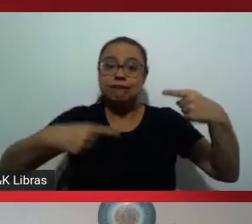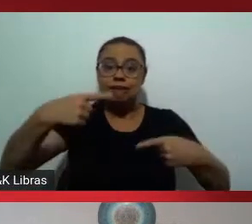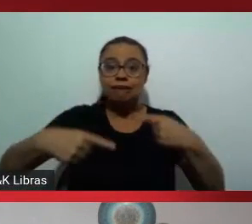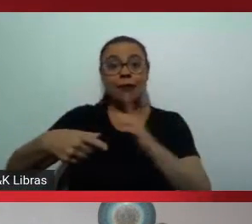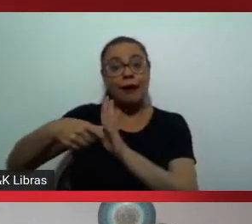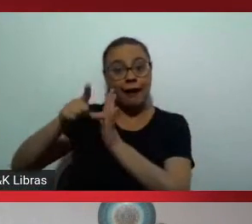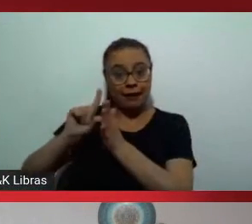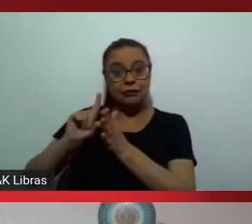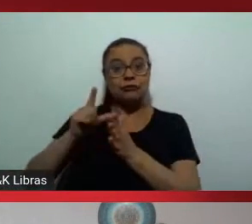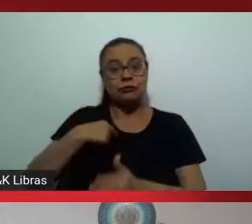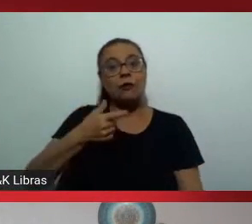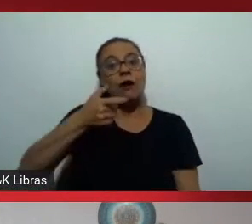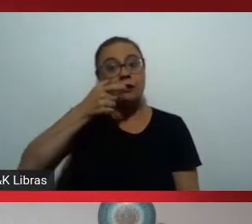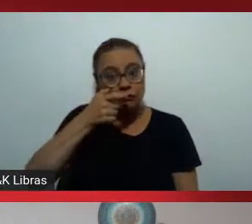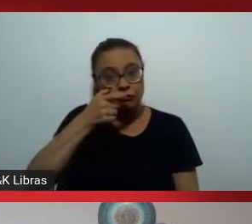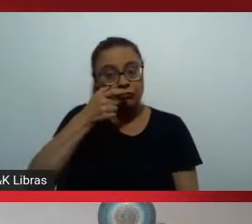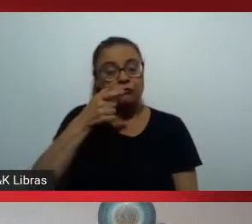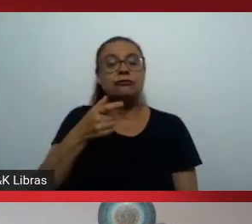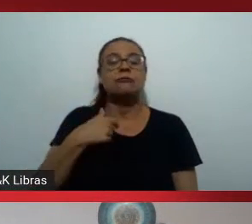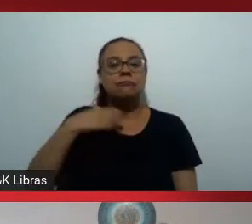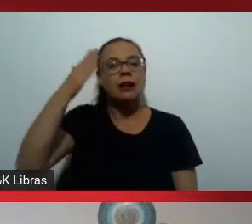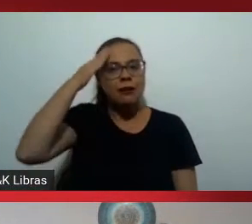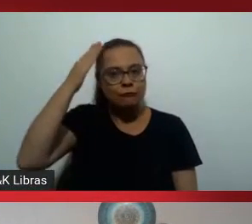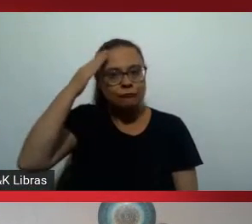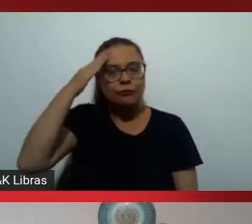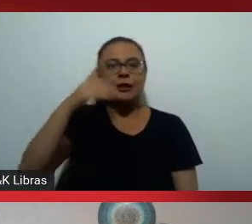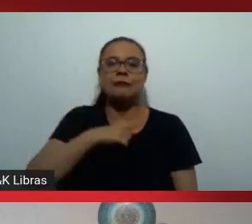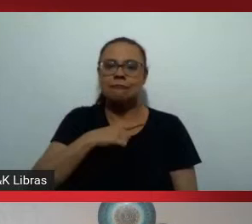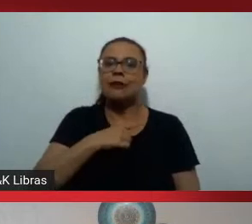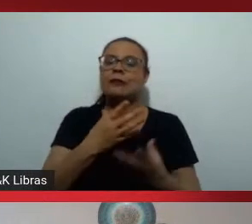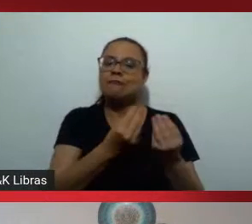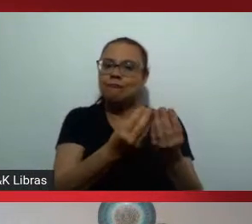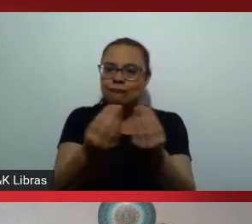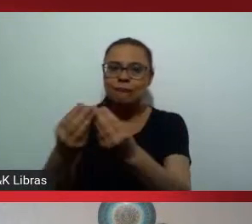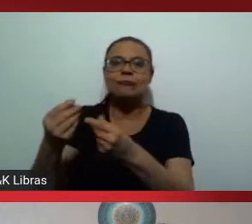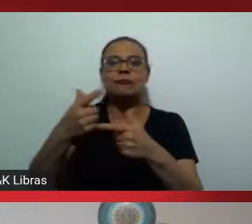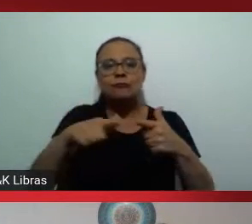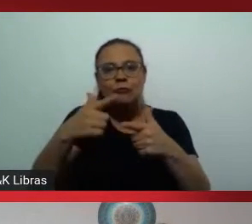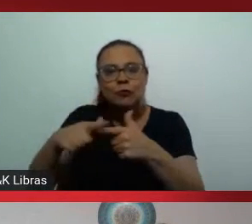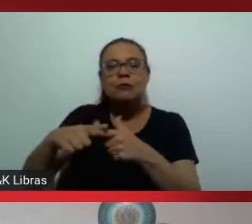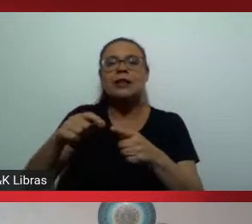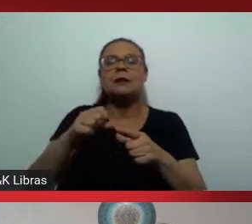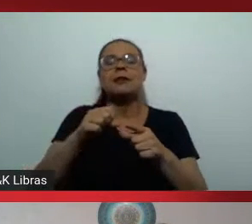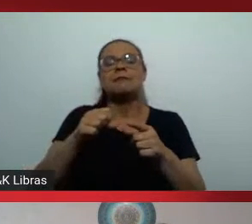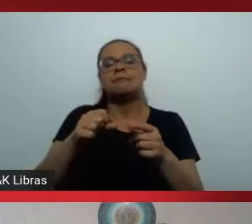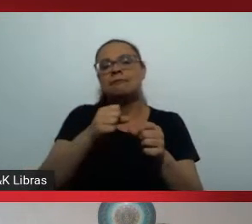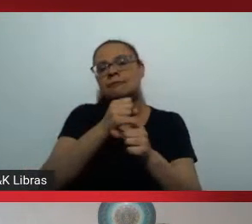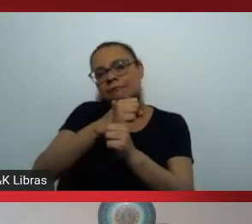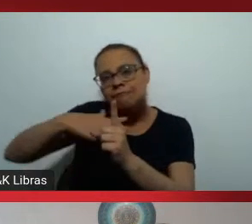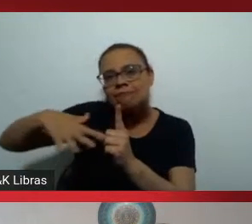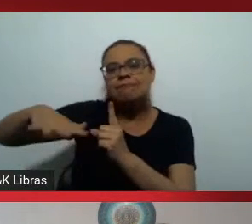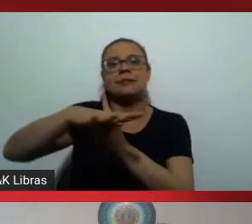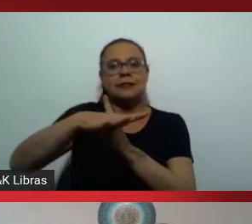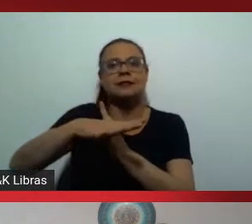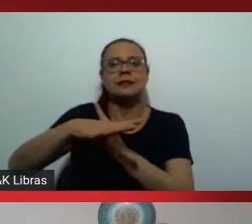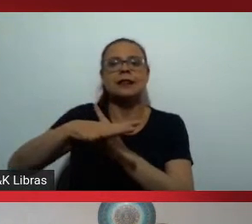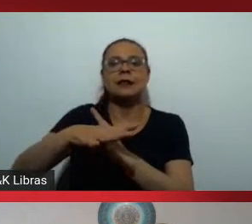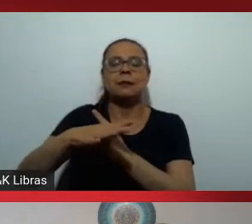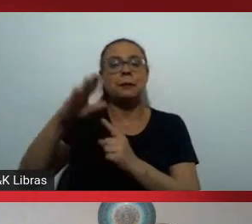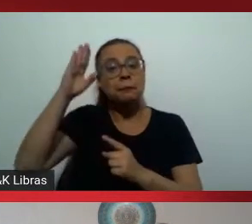pela vivência que a gente tem, pelo conhecimento amplo sistêmico do sistema de ensino superior brasileiro,